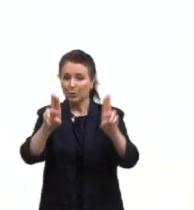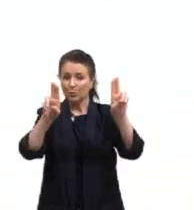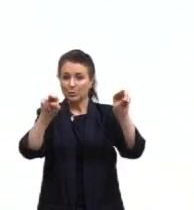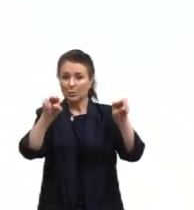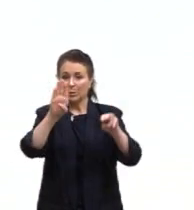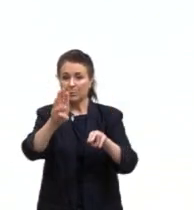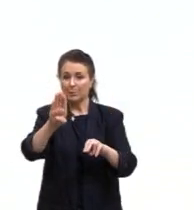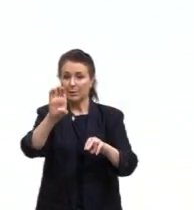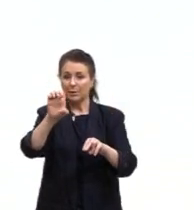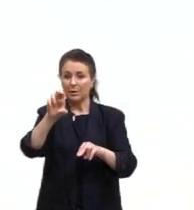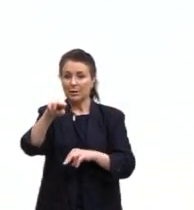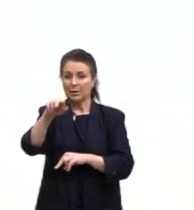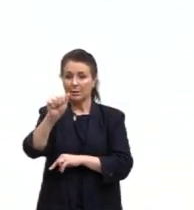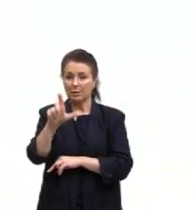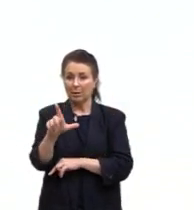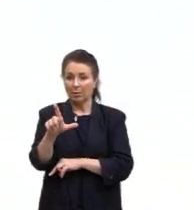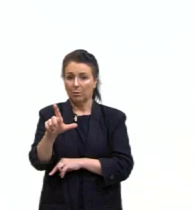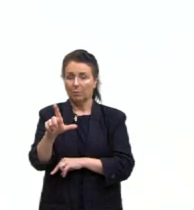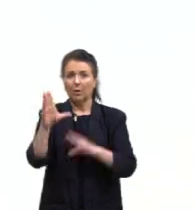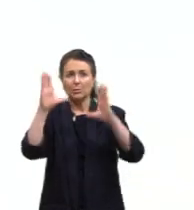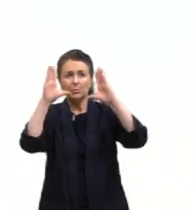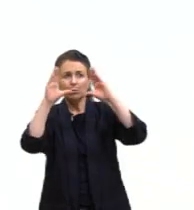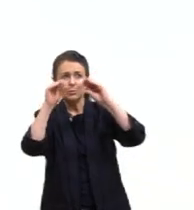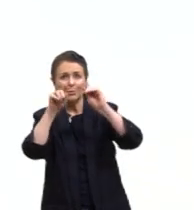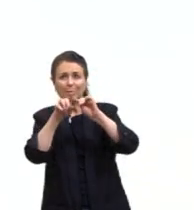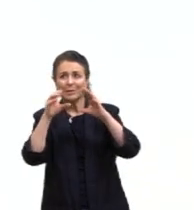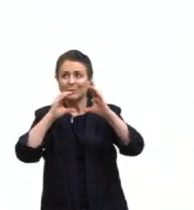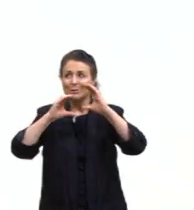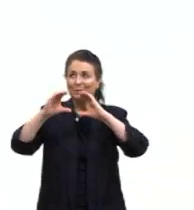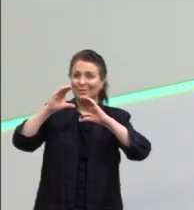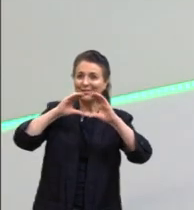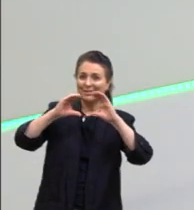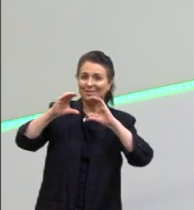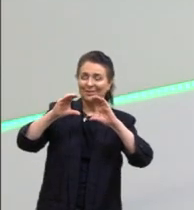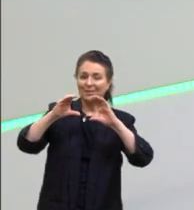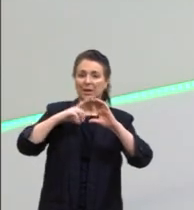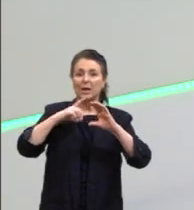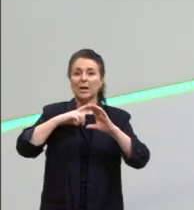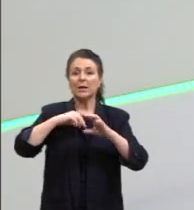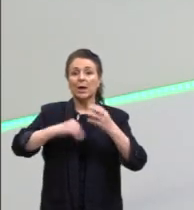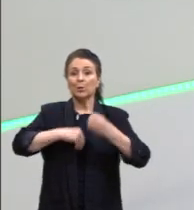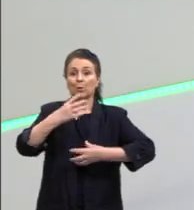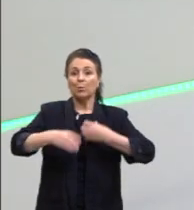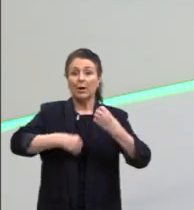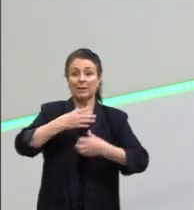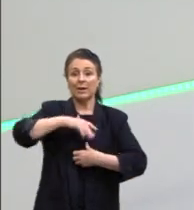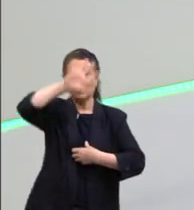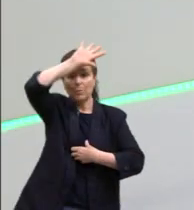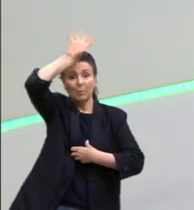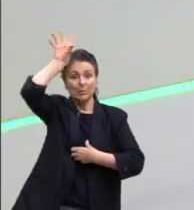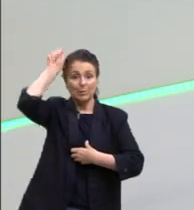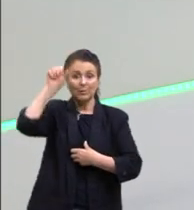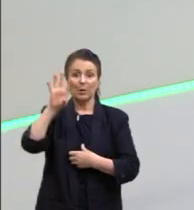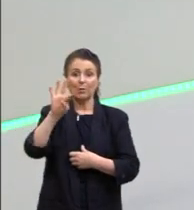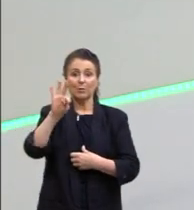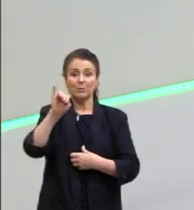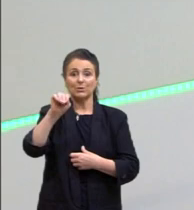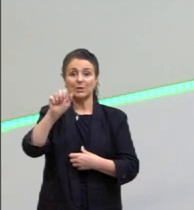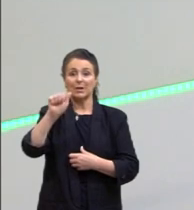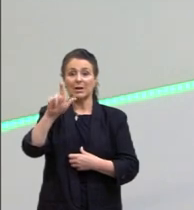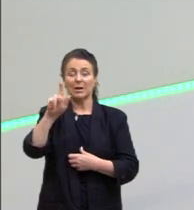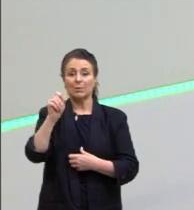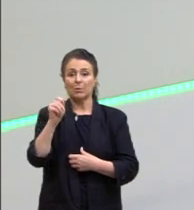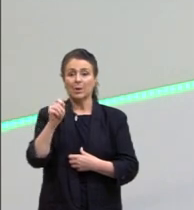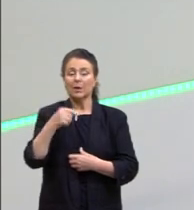Faz Escuro, Mas Eu Canto, que é de um poeta amazonense, Tiago Mello, e eu trouxe para vocês